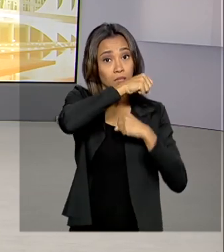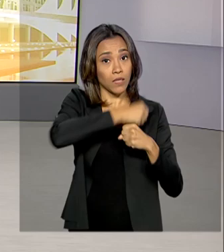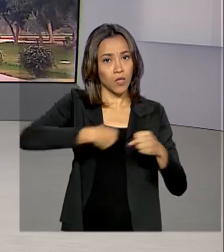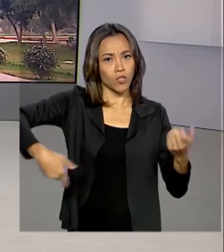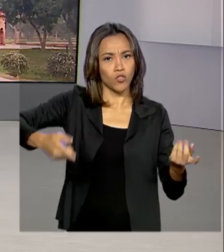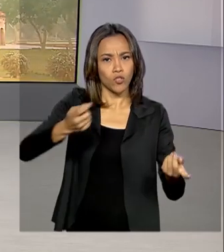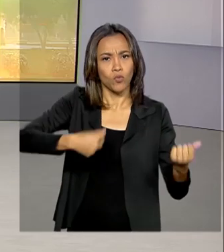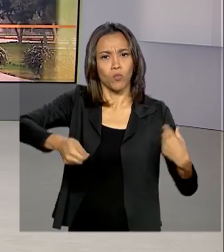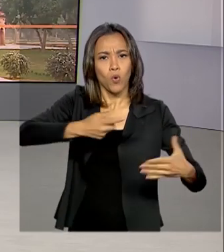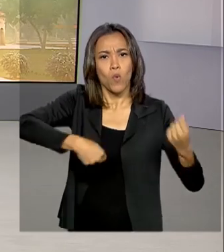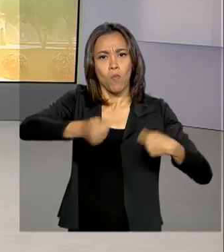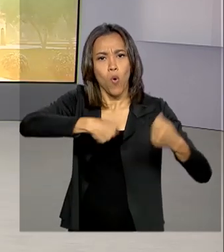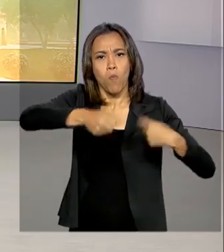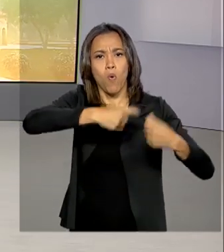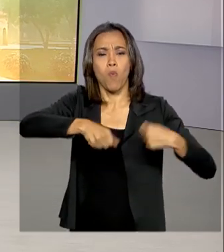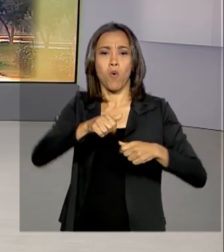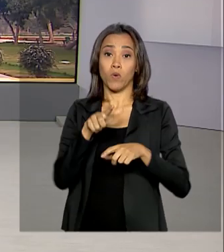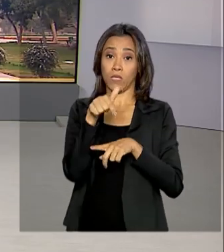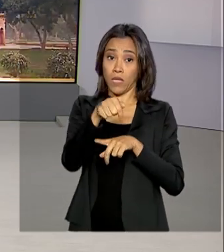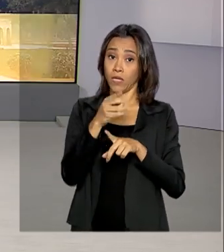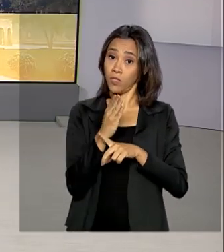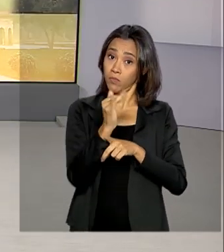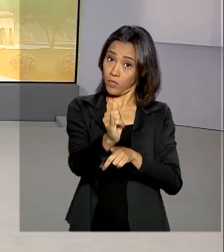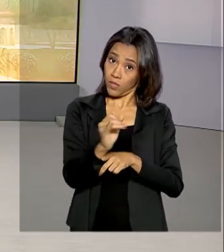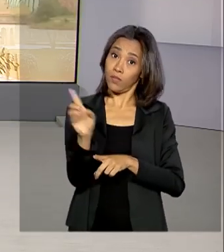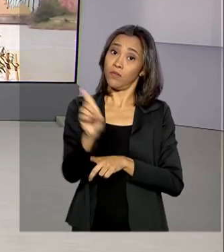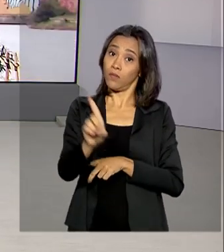cerca de 7 bilhões de dólares.